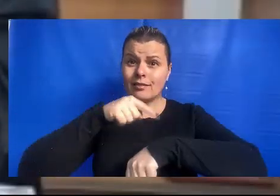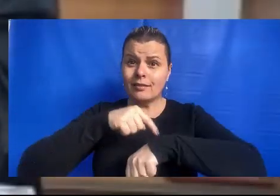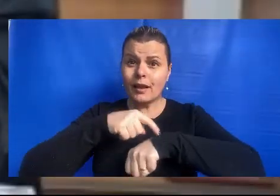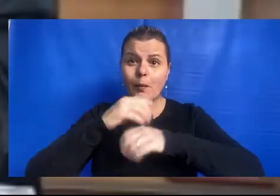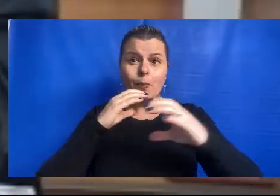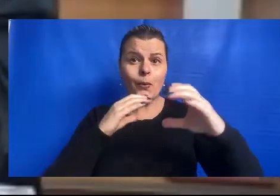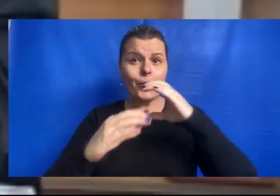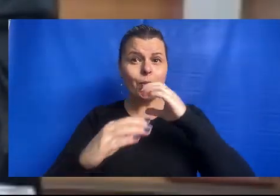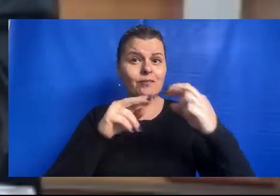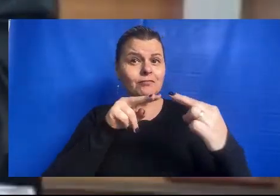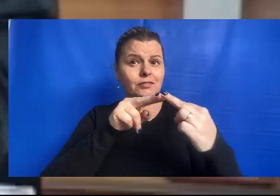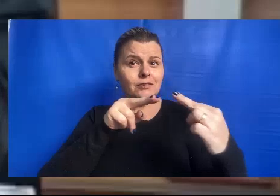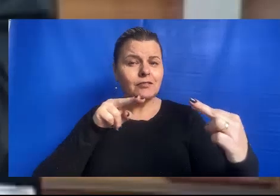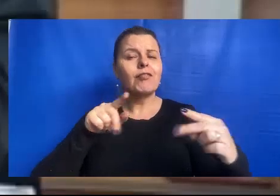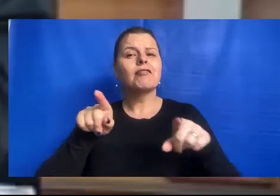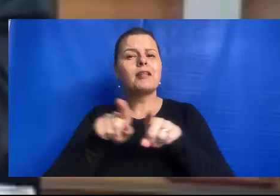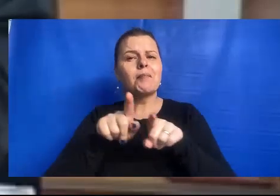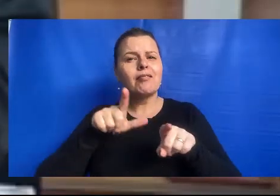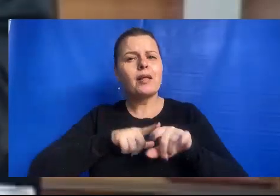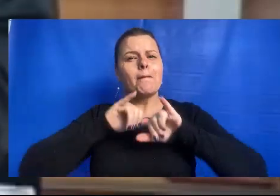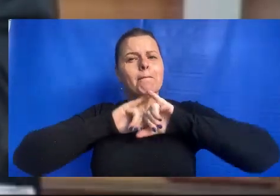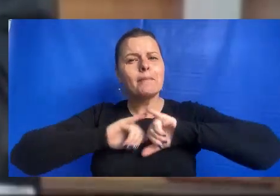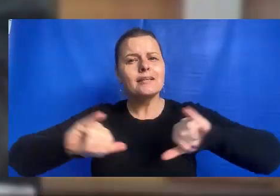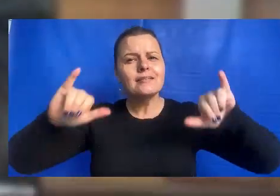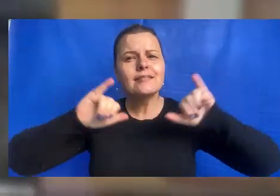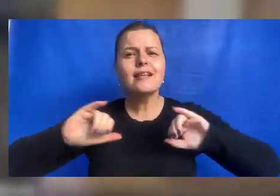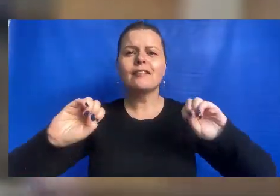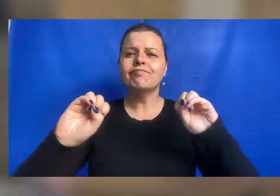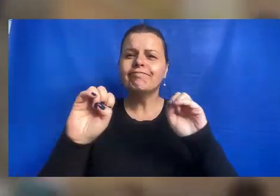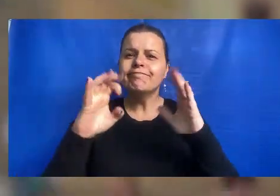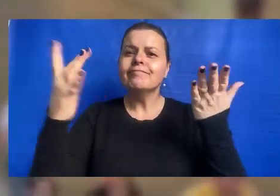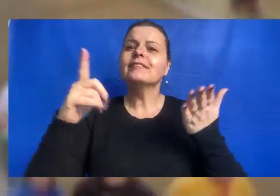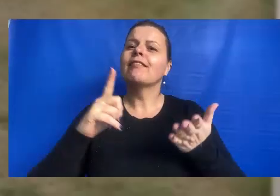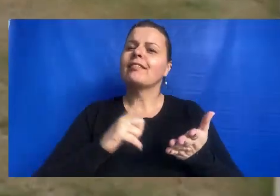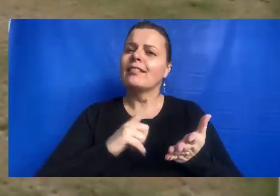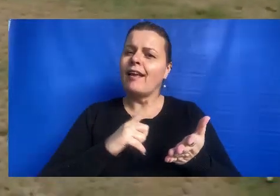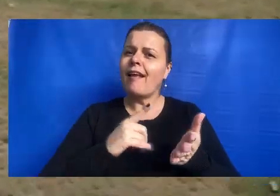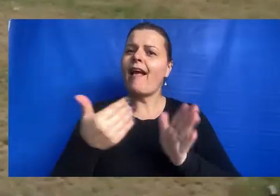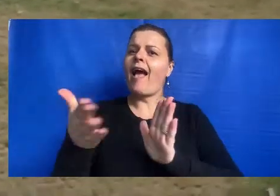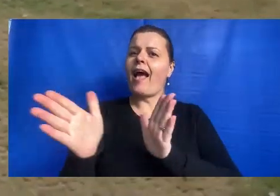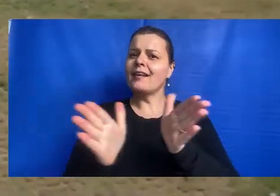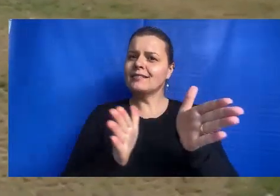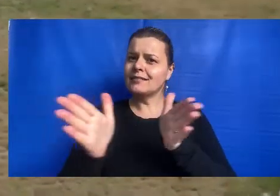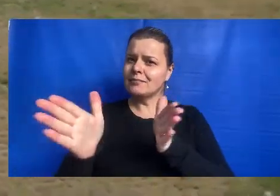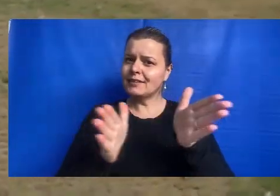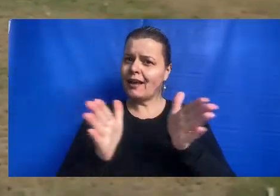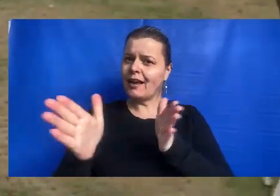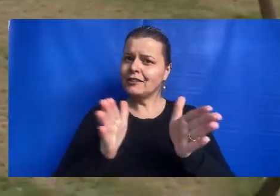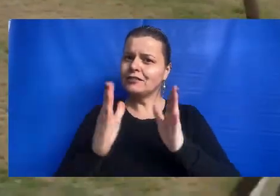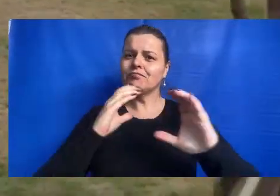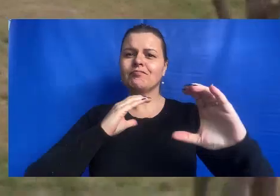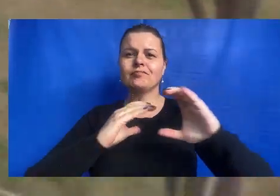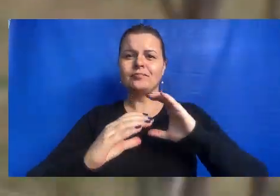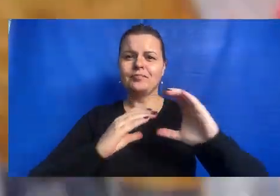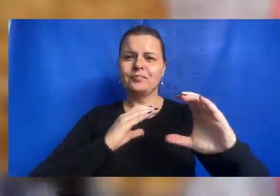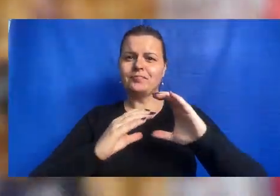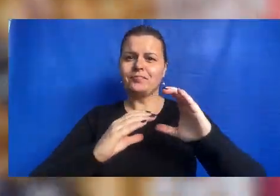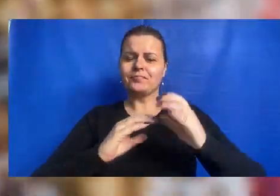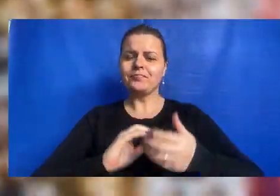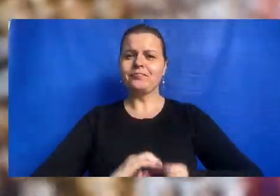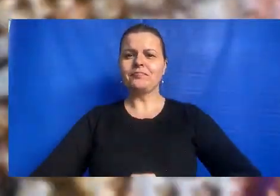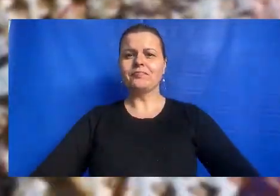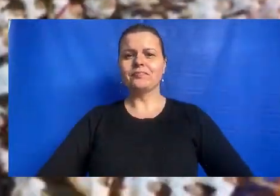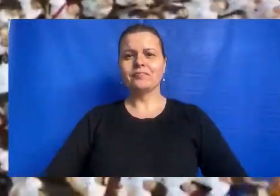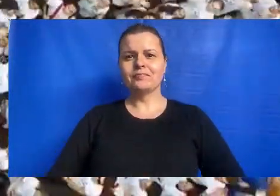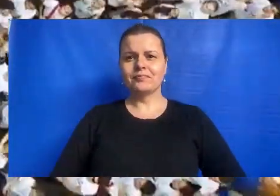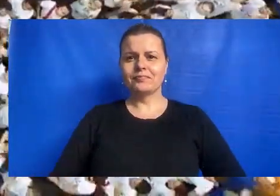de comunicação virtual, mensagens e celebrações contam com recursos de acessibilidade